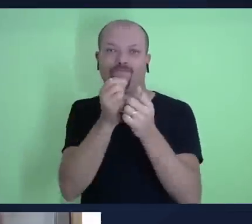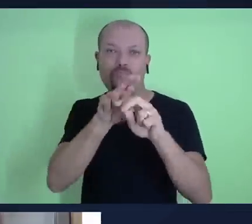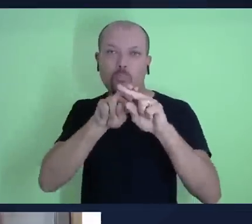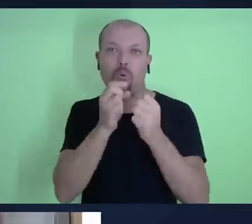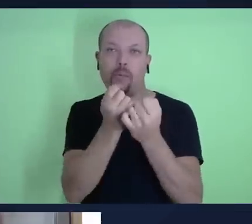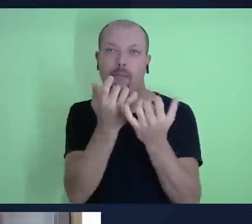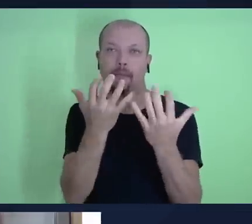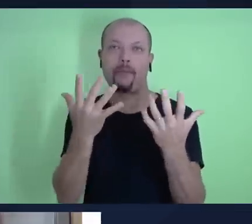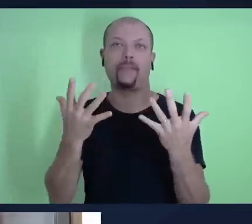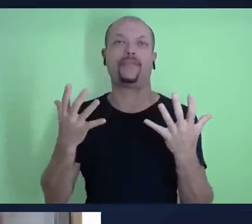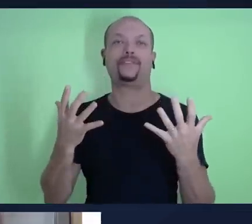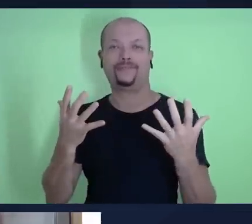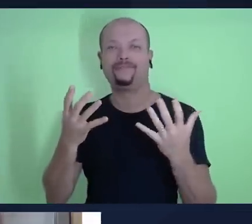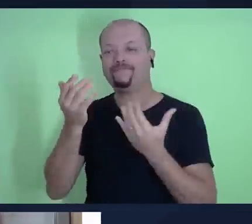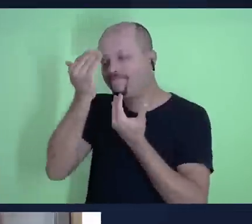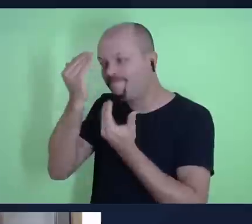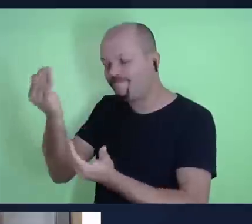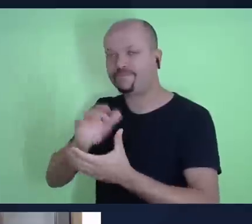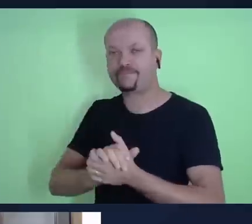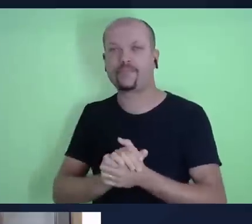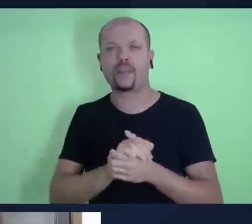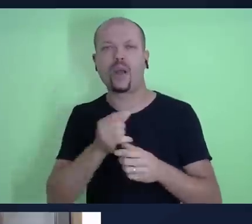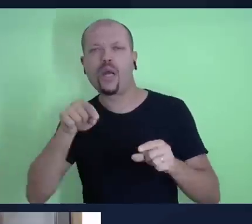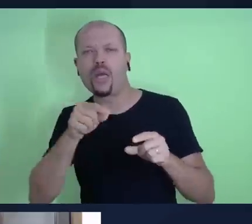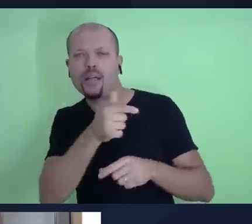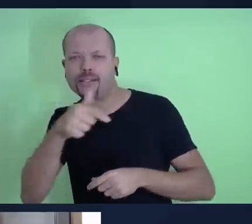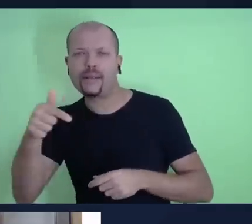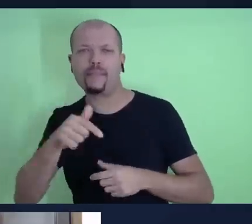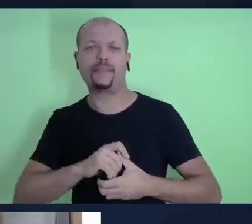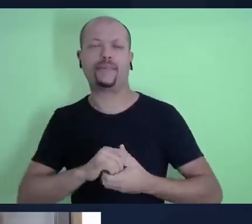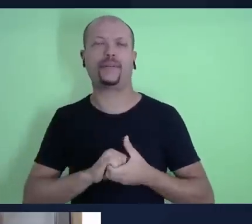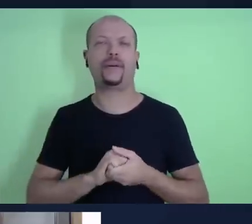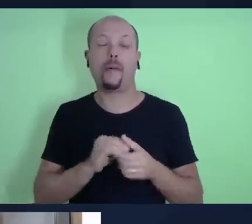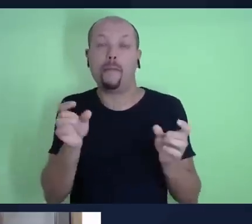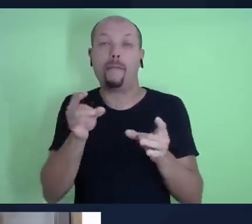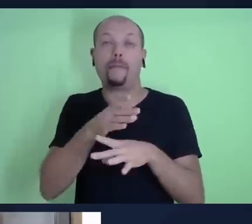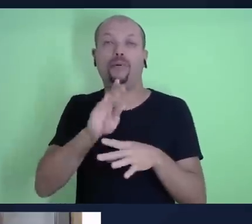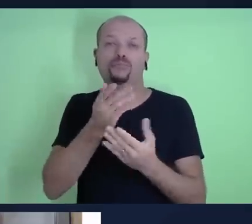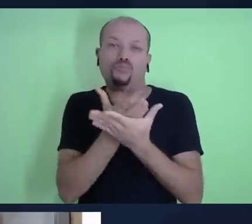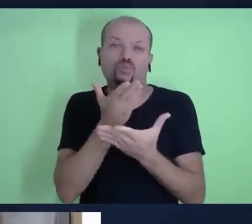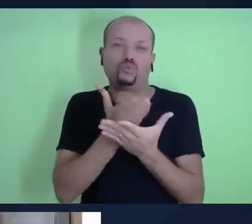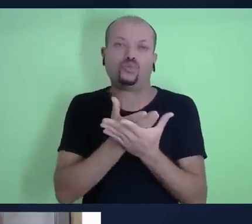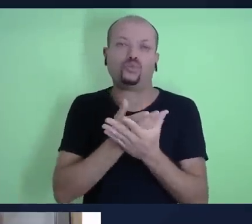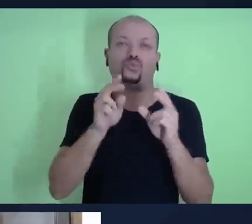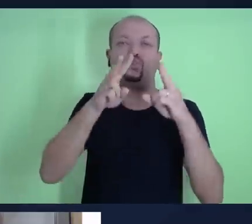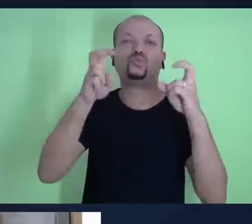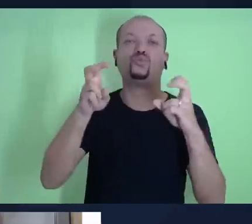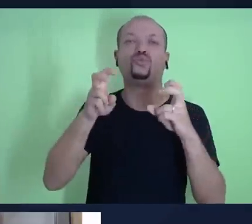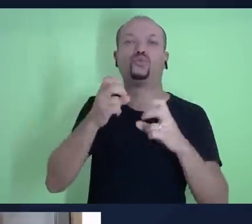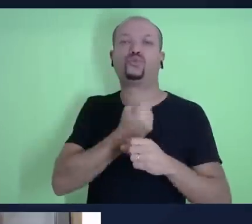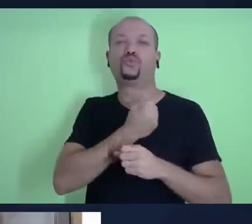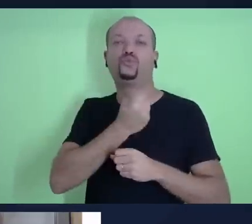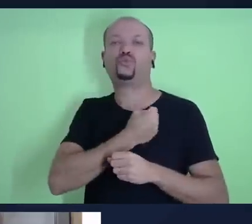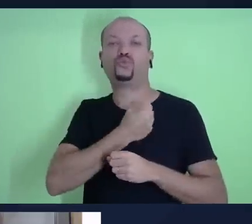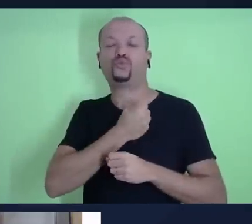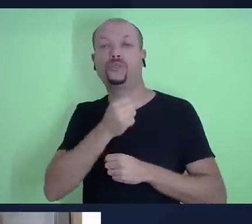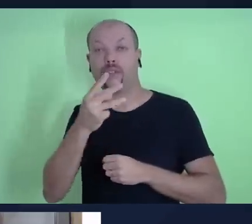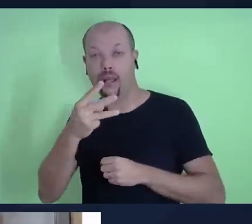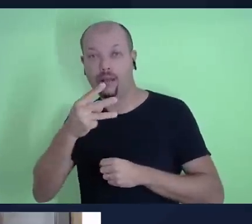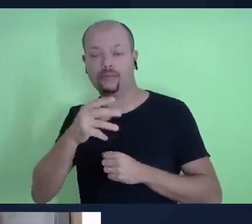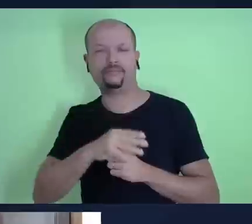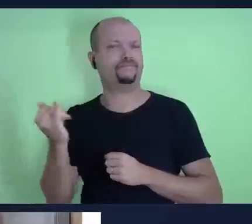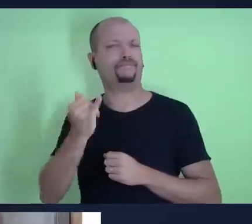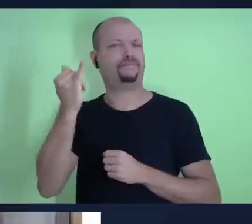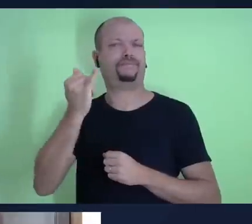obrigado. Nós estamos nesta semana prontos para estudar aqui o tema de número 3, um tema muito importante,